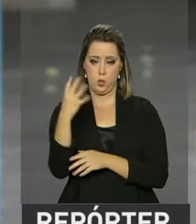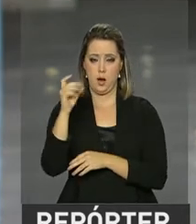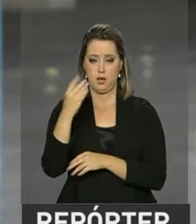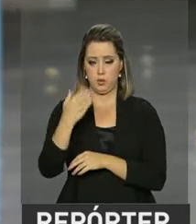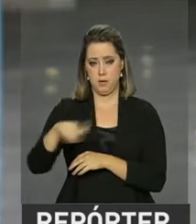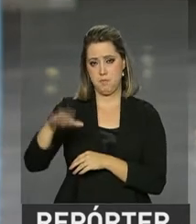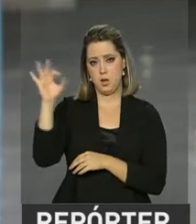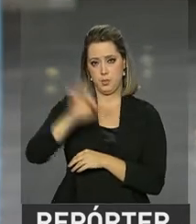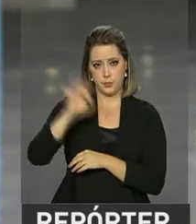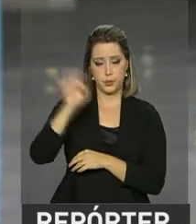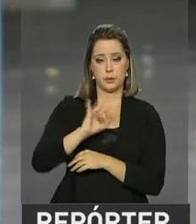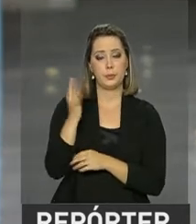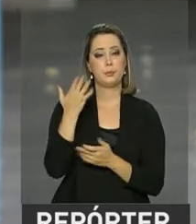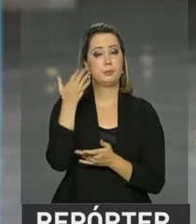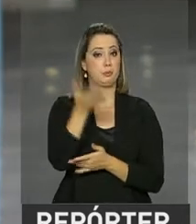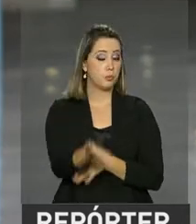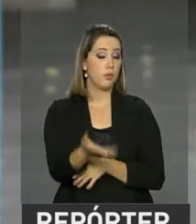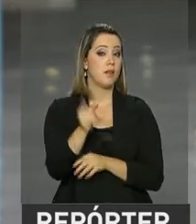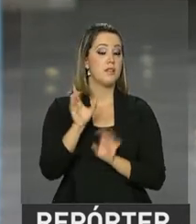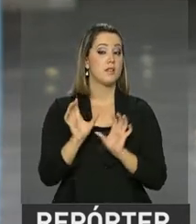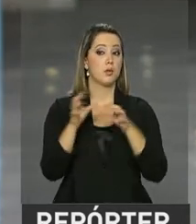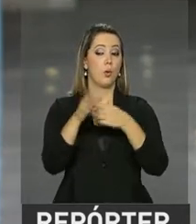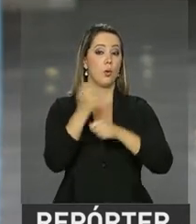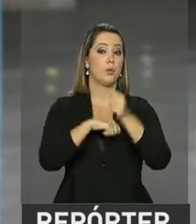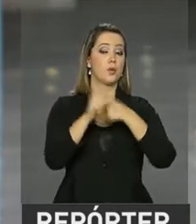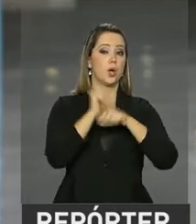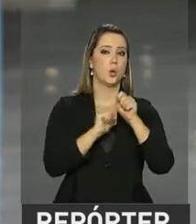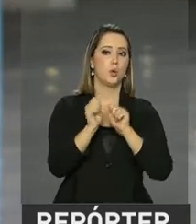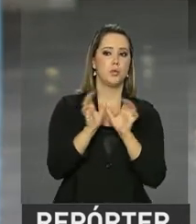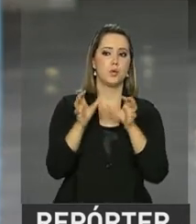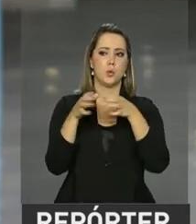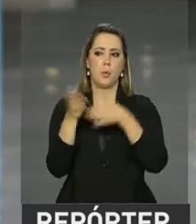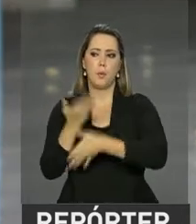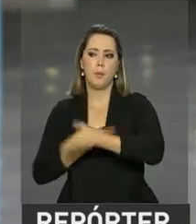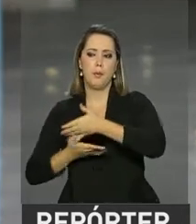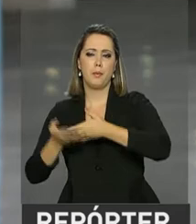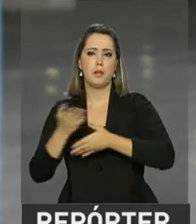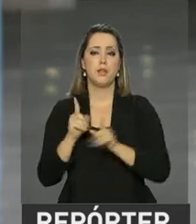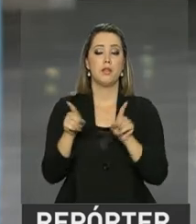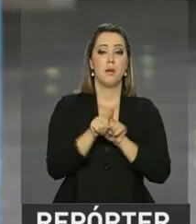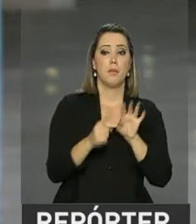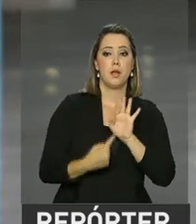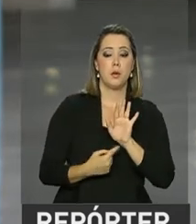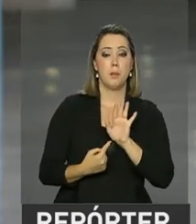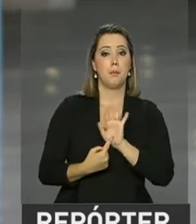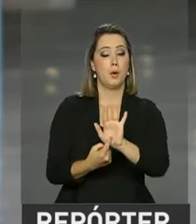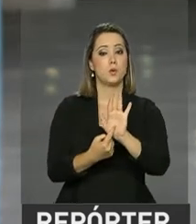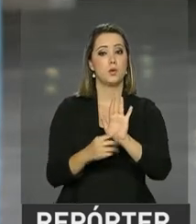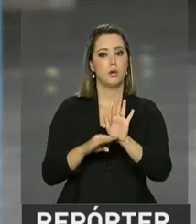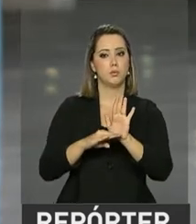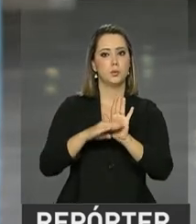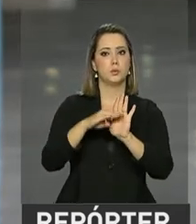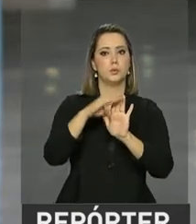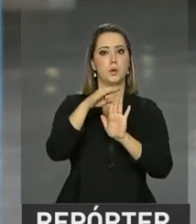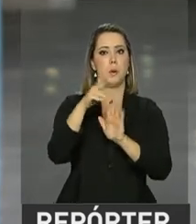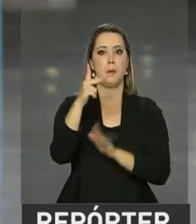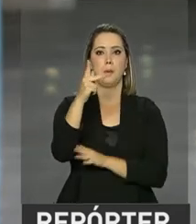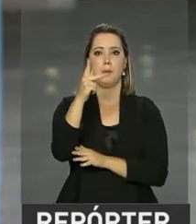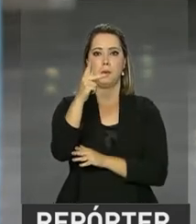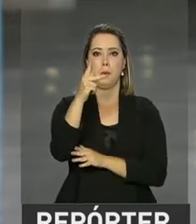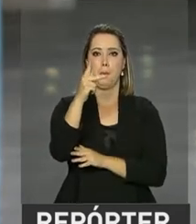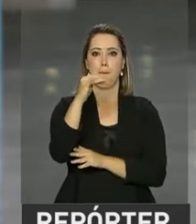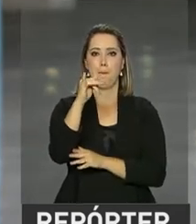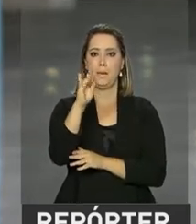,5%. Esses economistas, o mercado financeiro também indica um crescimento do PIB, que é o produto interno bruto, a soma de todas